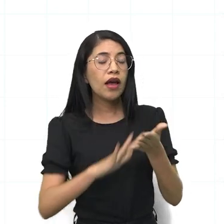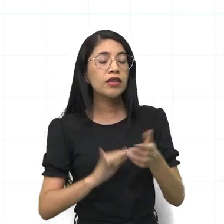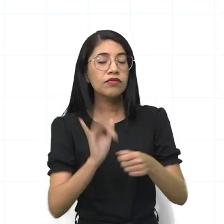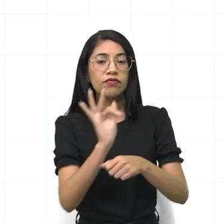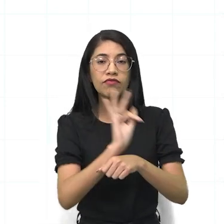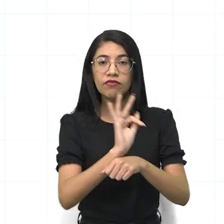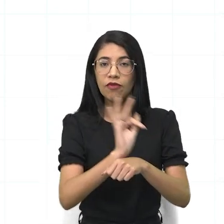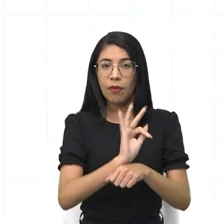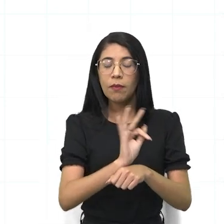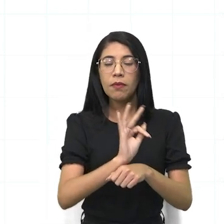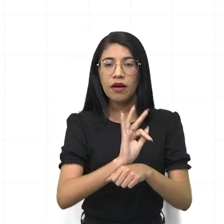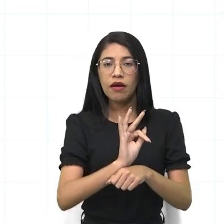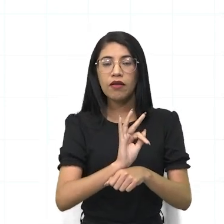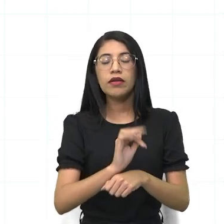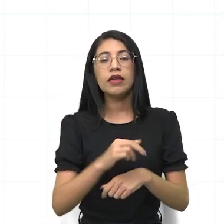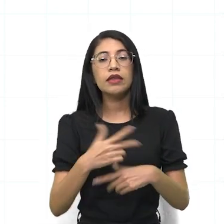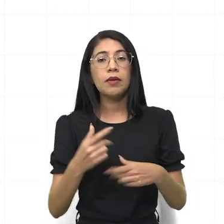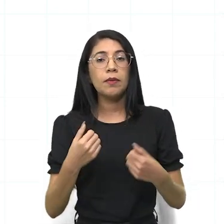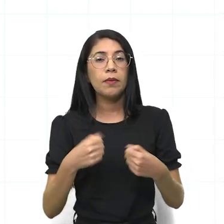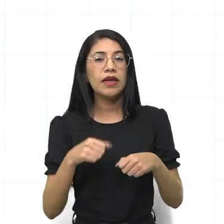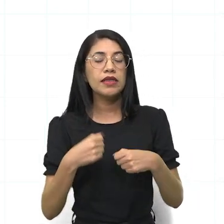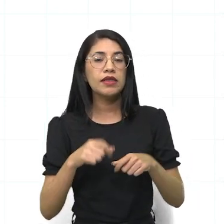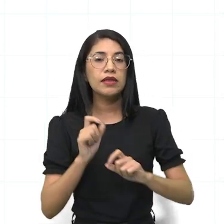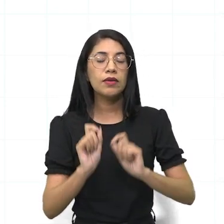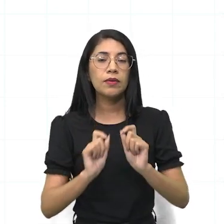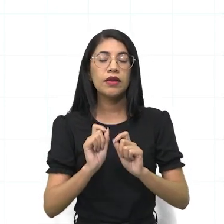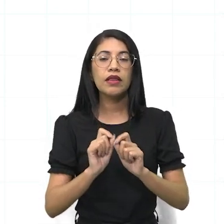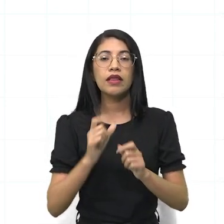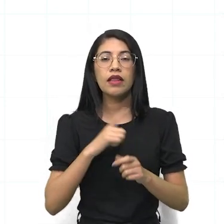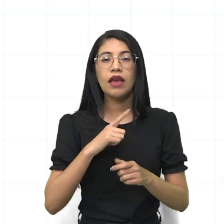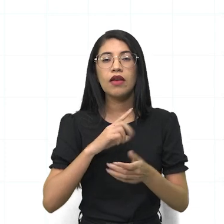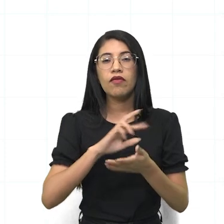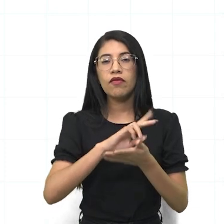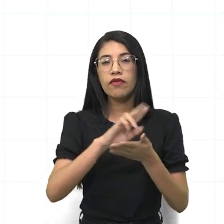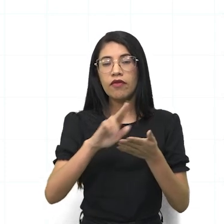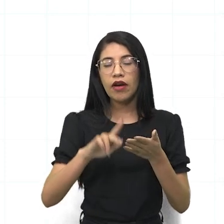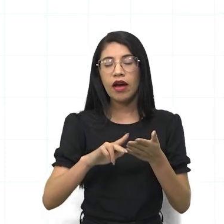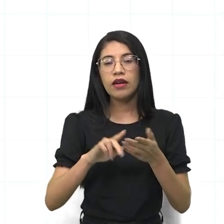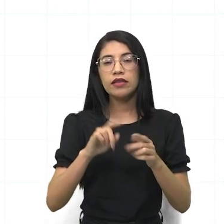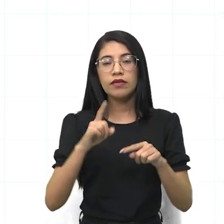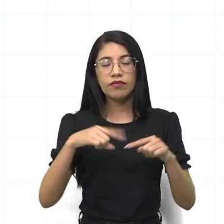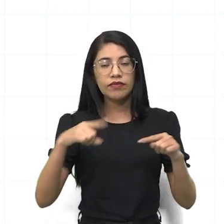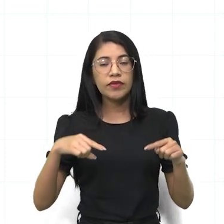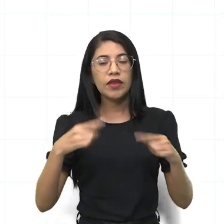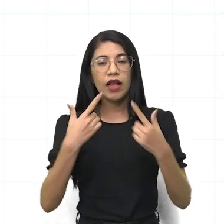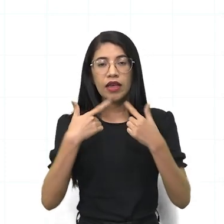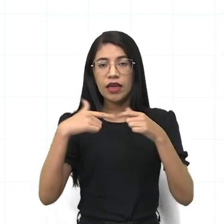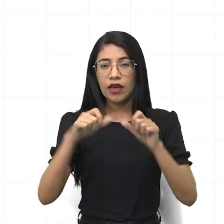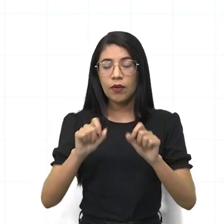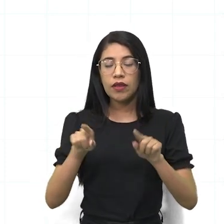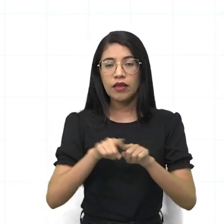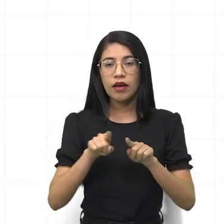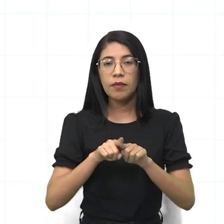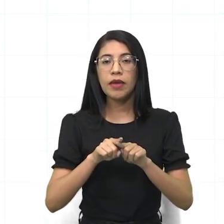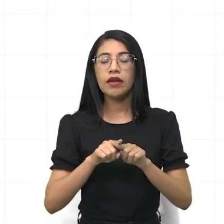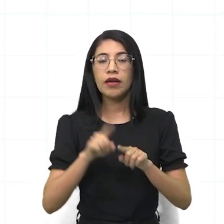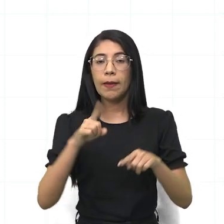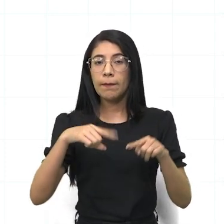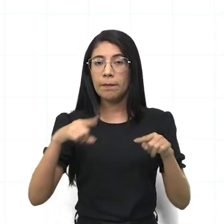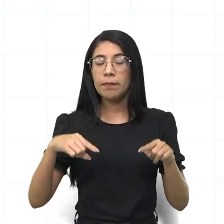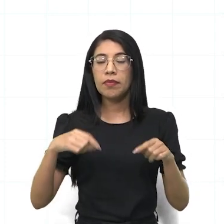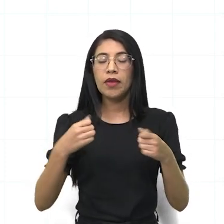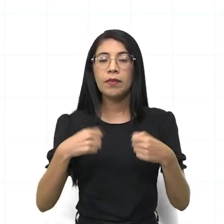formal, né, tem-se a predominância da variedade padrão da língua, havendo assim, certa